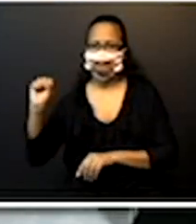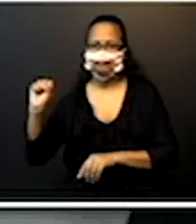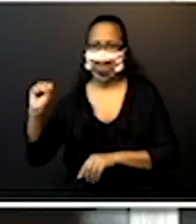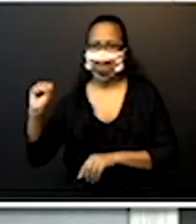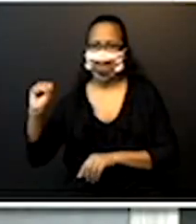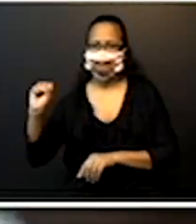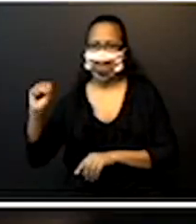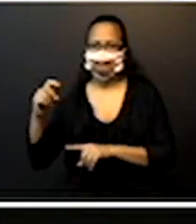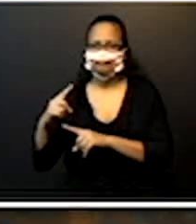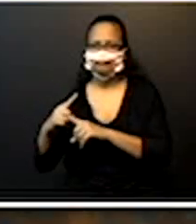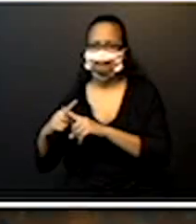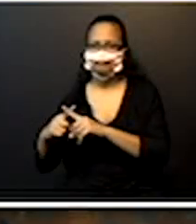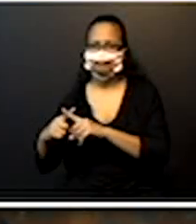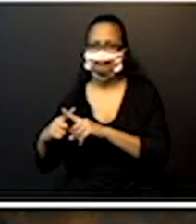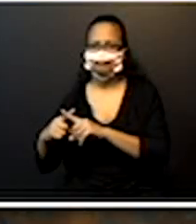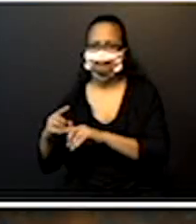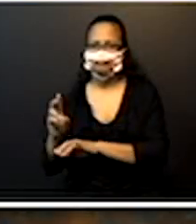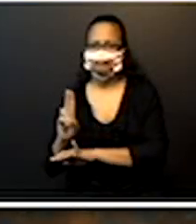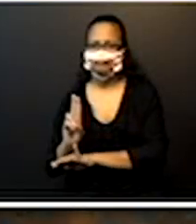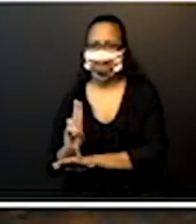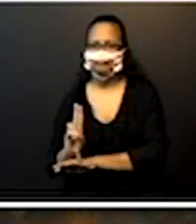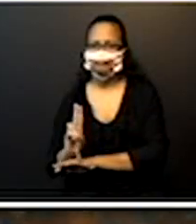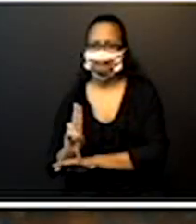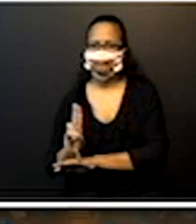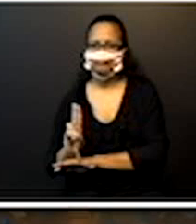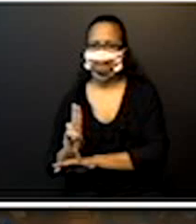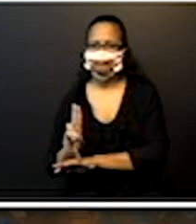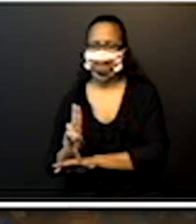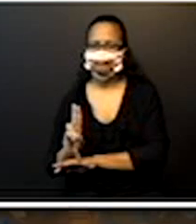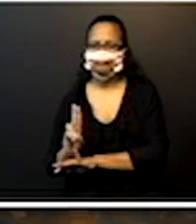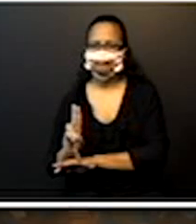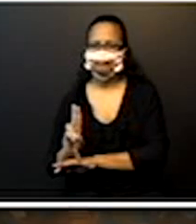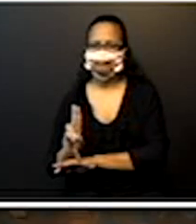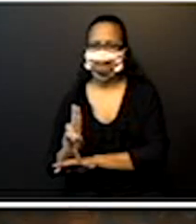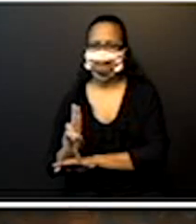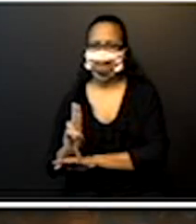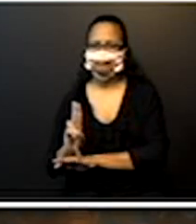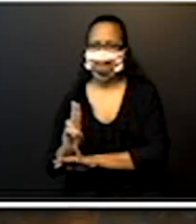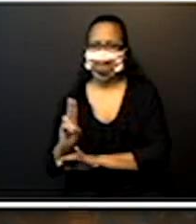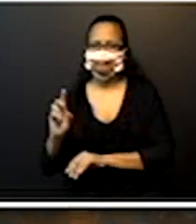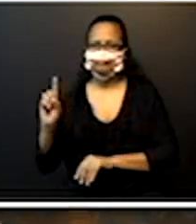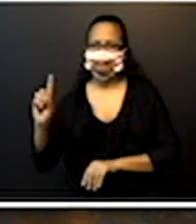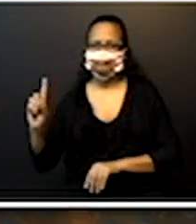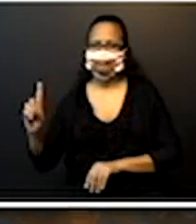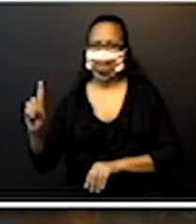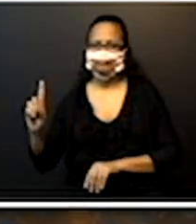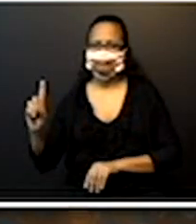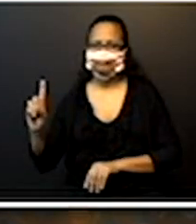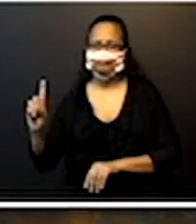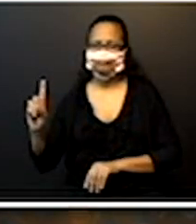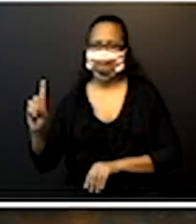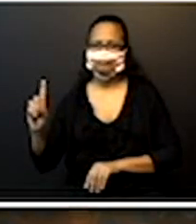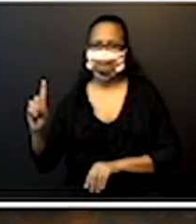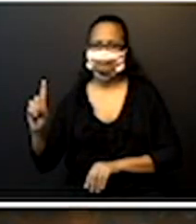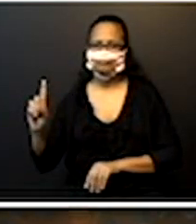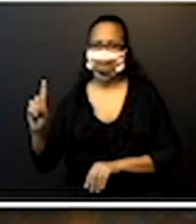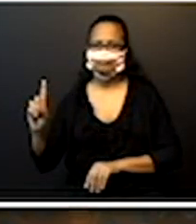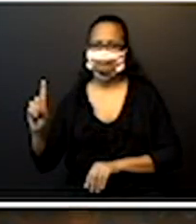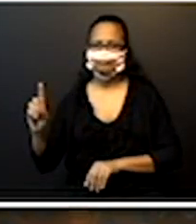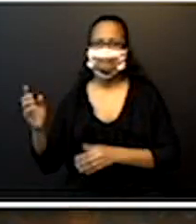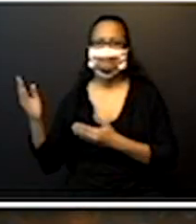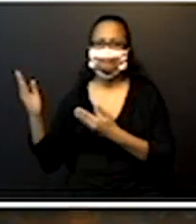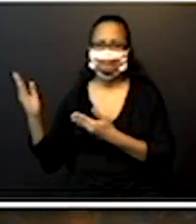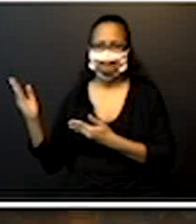vezes, quanto que vale uma unidade? Eu tenho 1. Então, aqui,